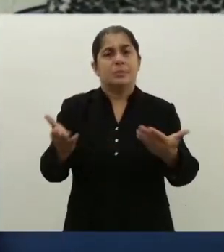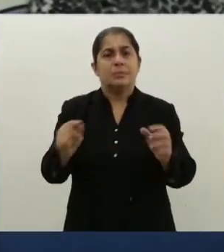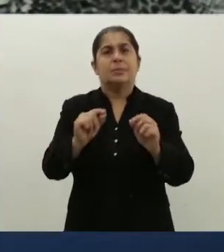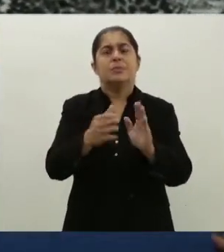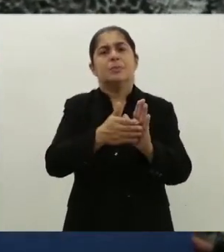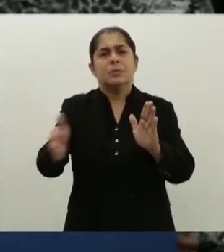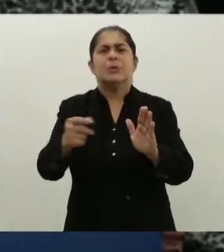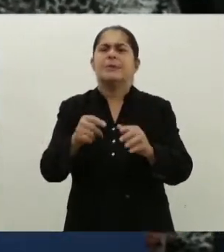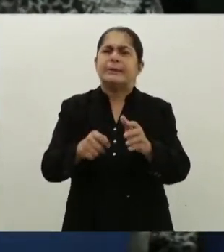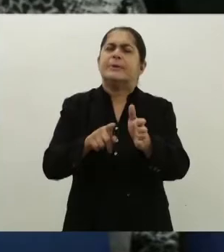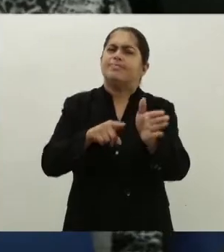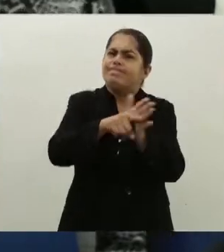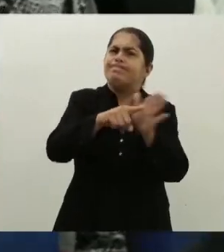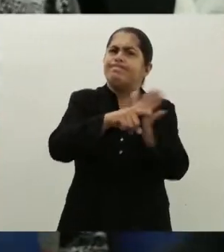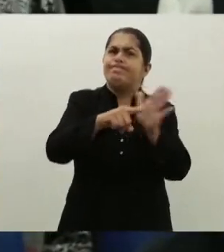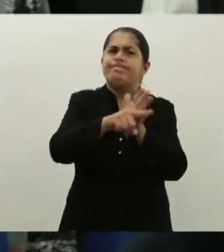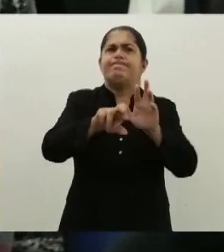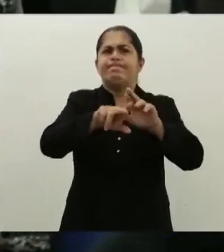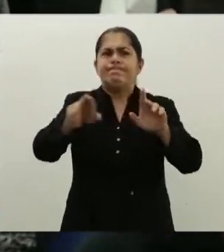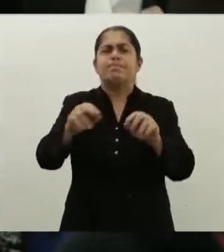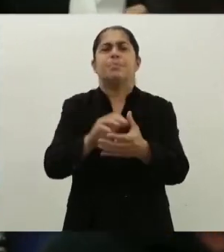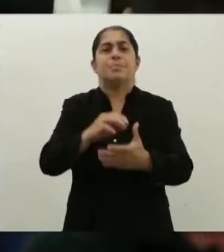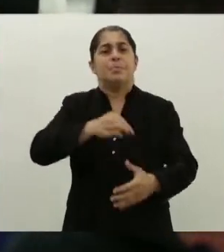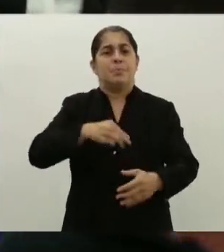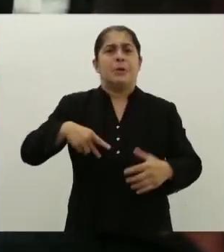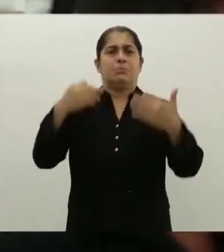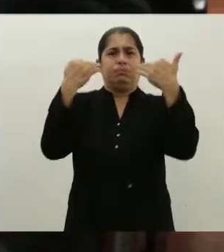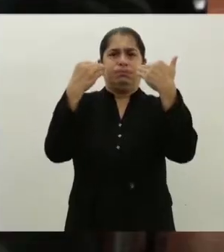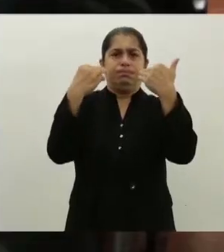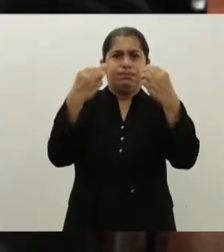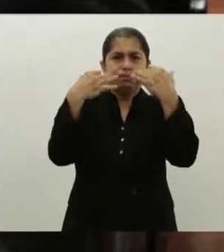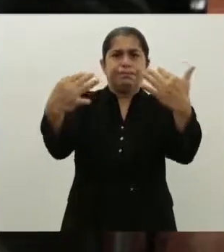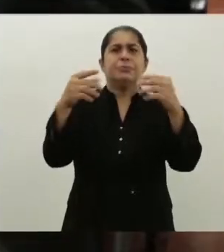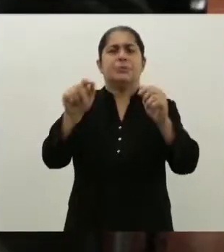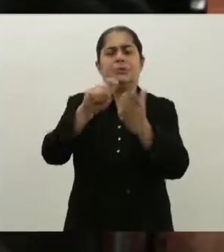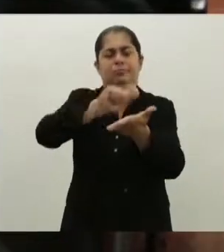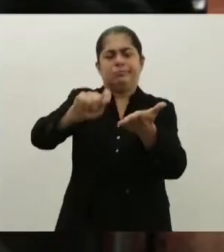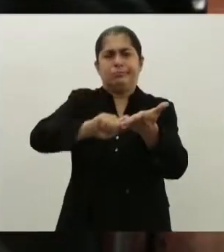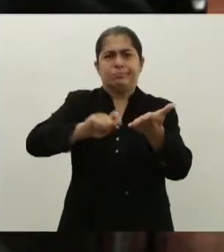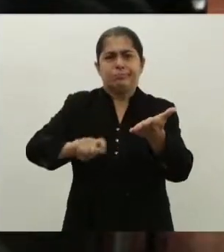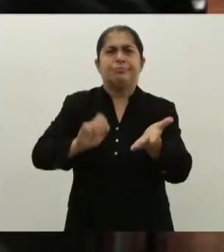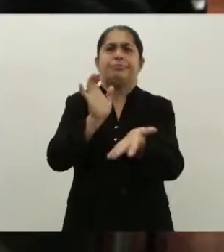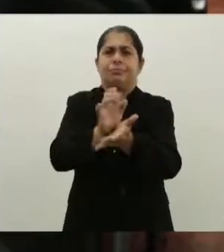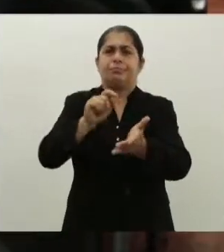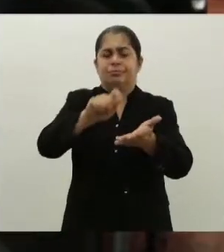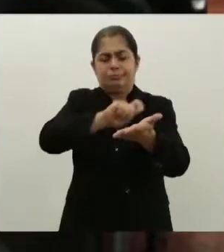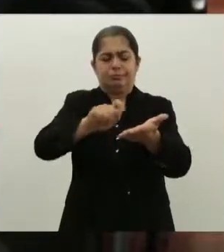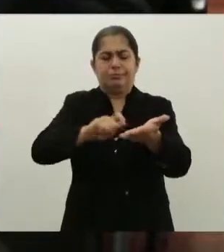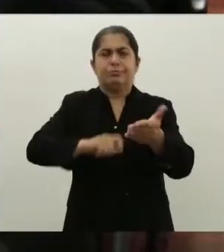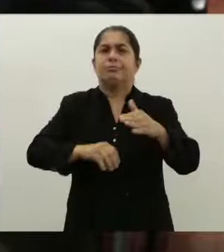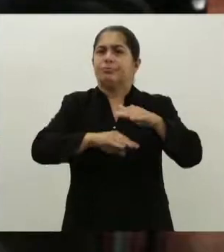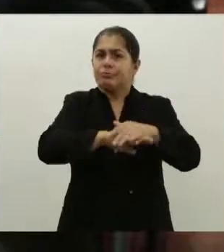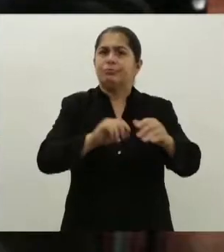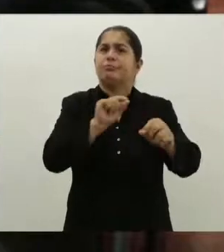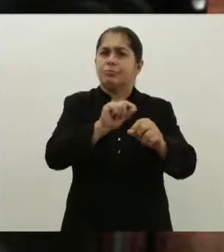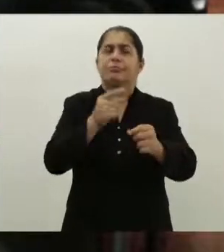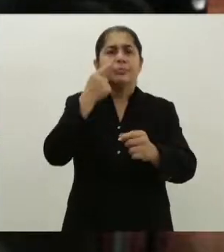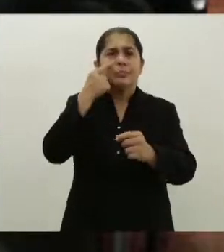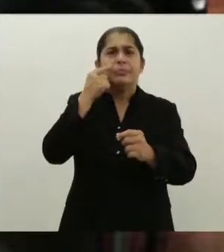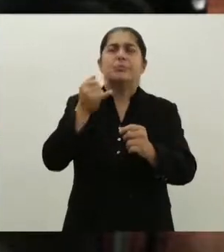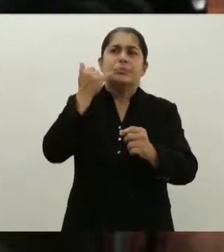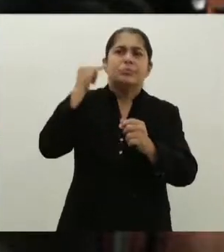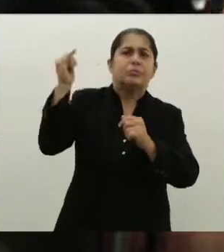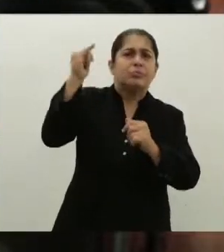feitas durante as audiências públicas realizadas pelo MPPB são registradas pela equipe do órgão que entrará em